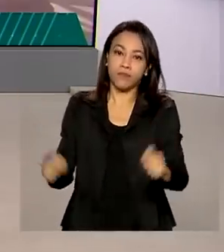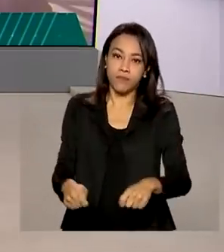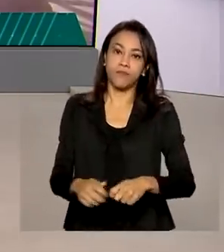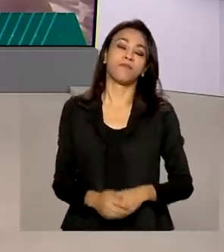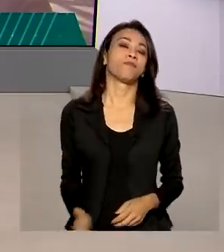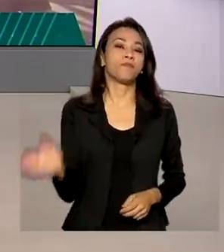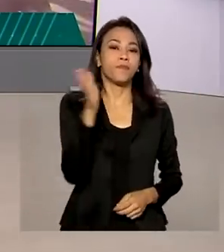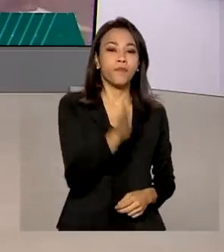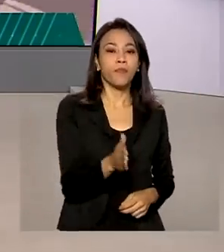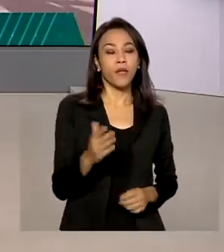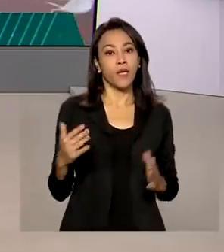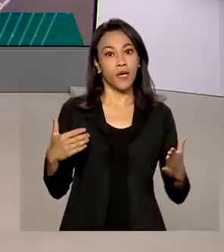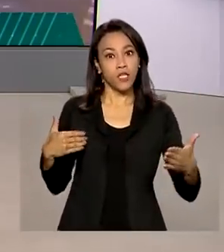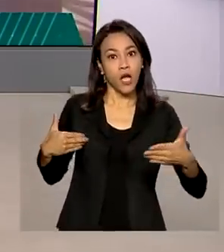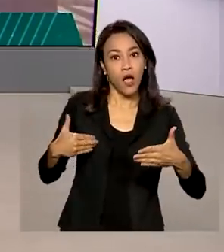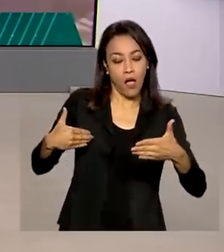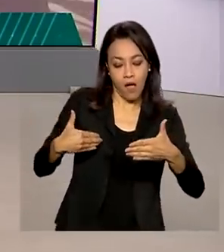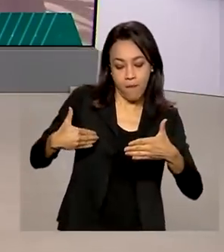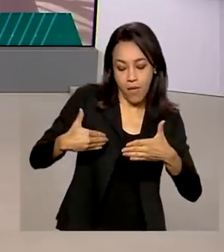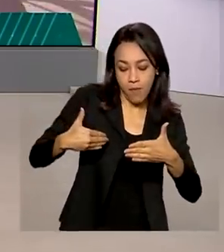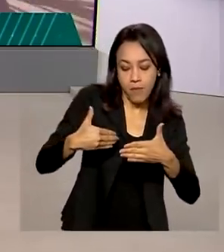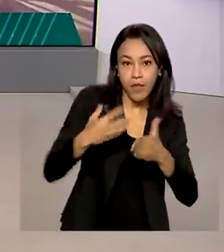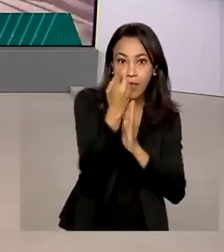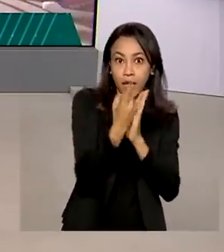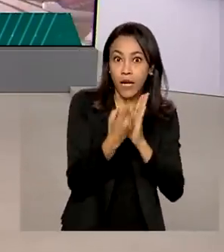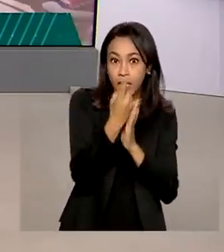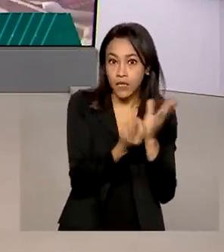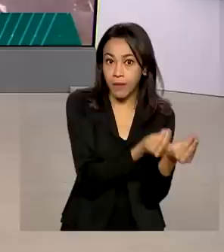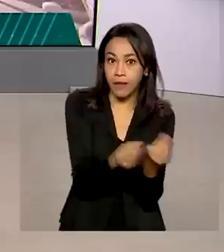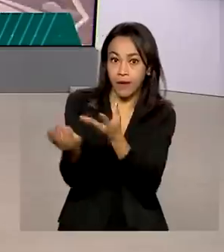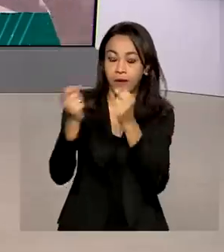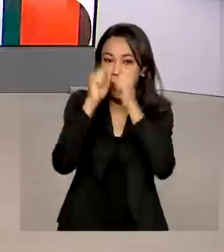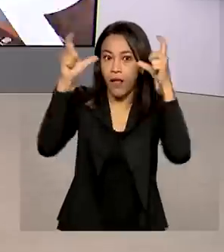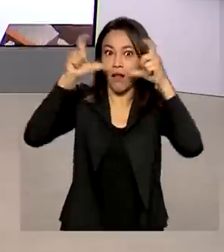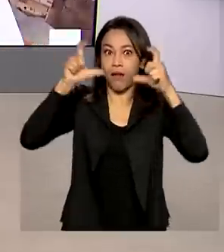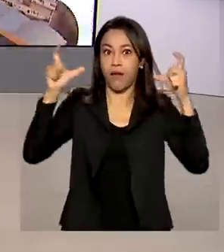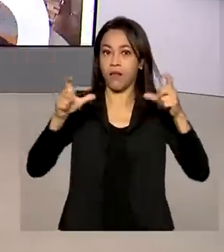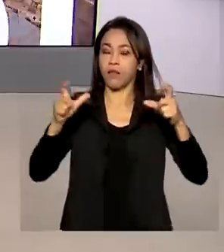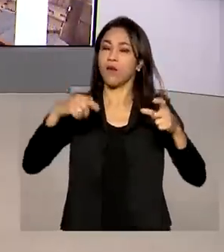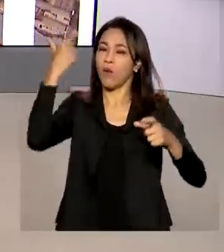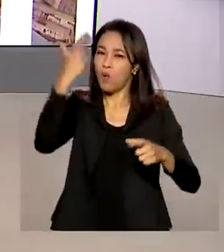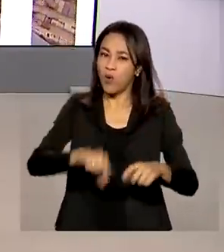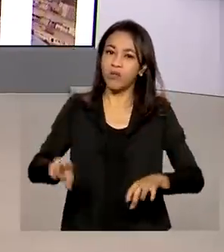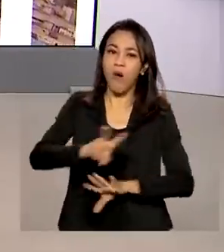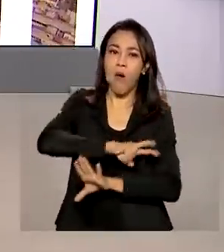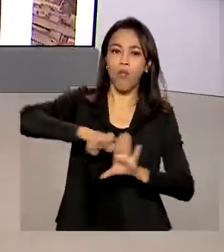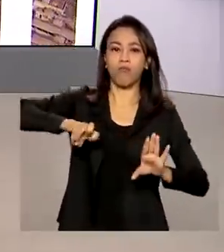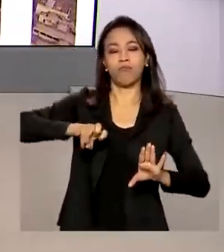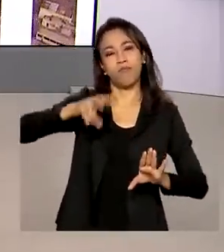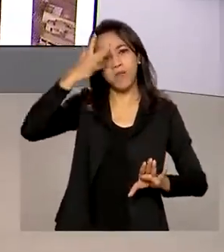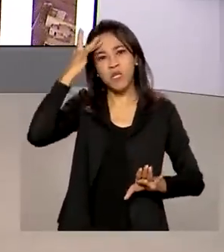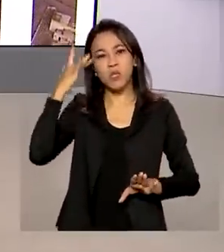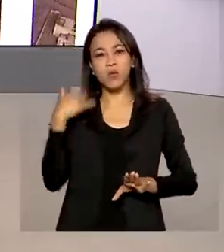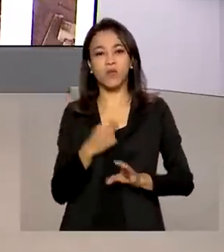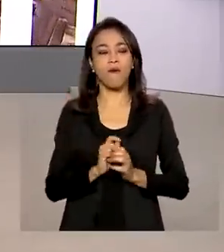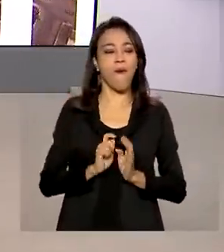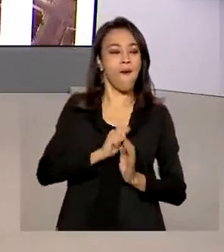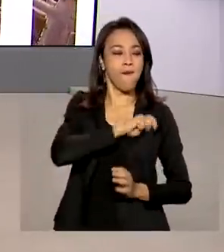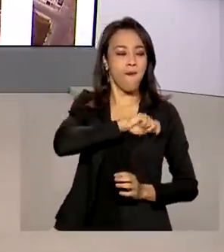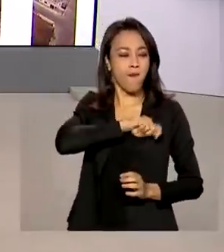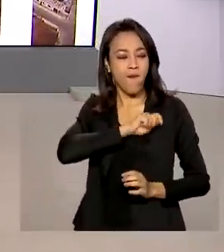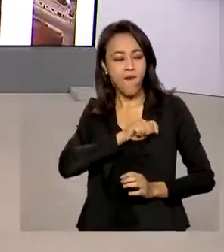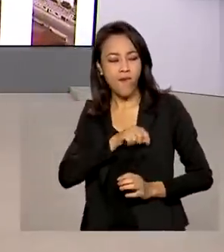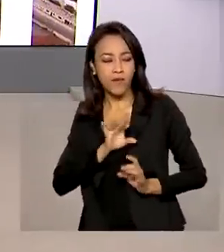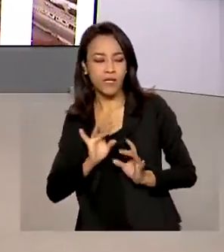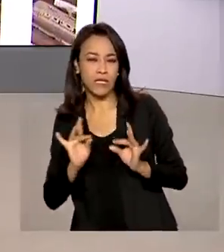proximidade do prazo final de entrega da declaração, Receita Federal alerta sobre um novo golpe. Criminosos enviam e-mails com link